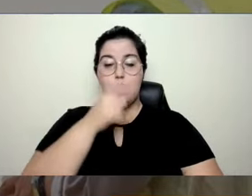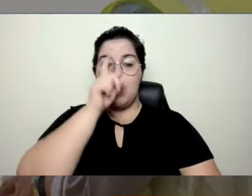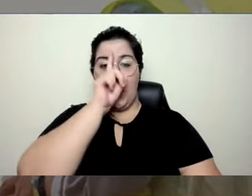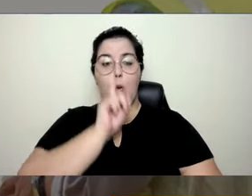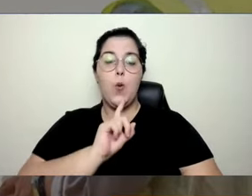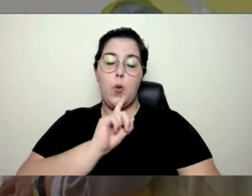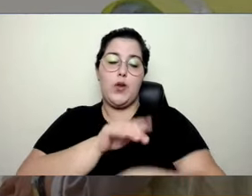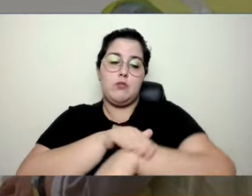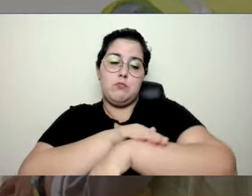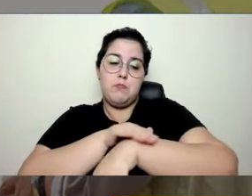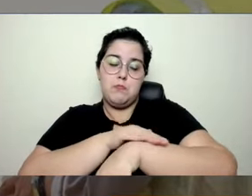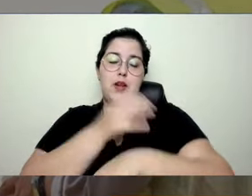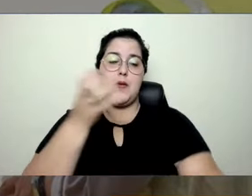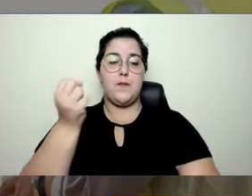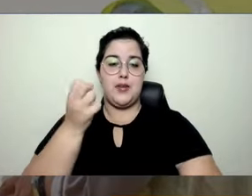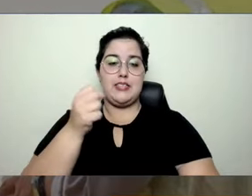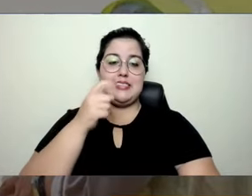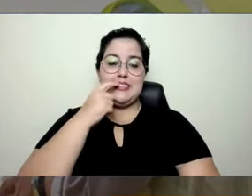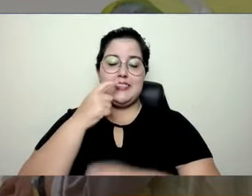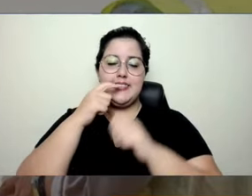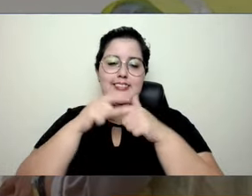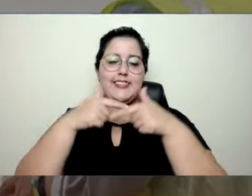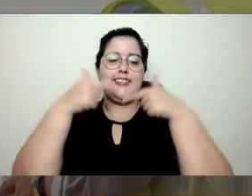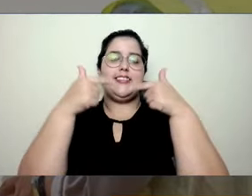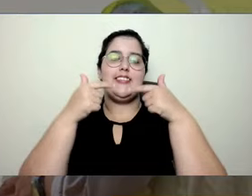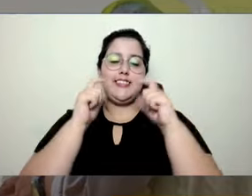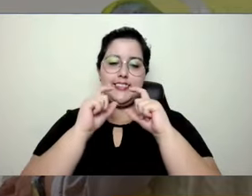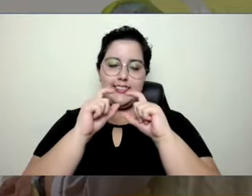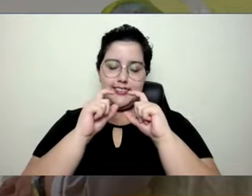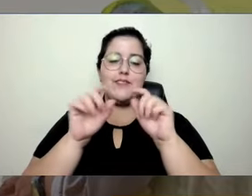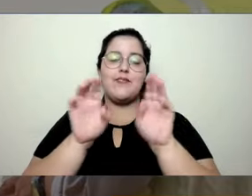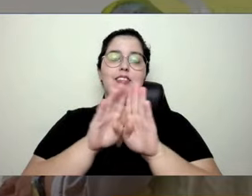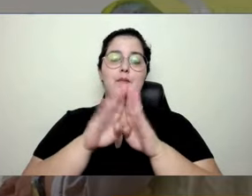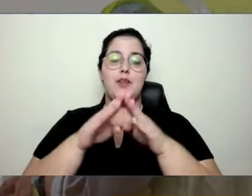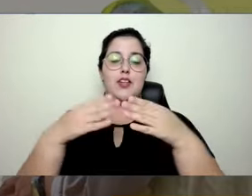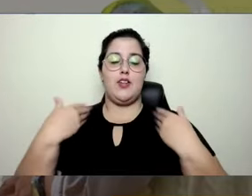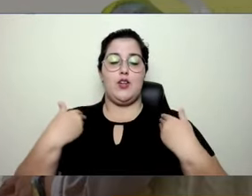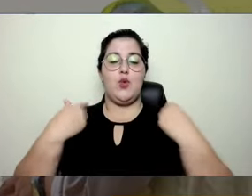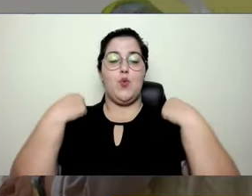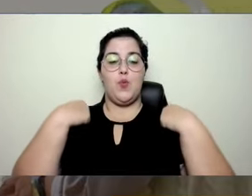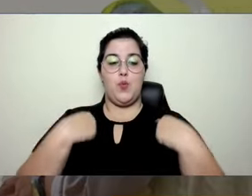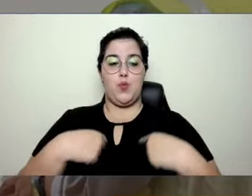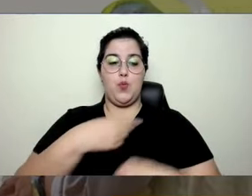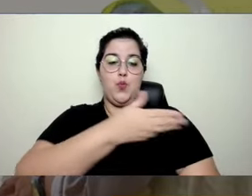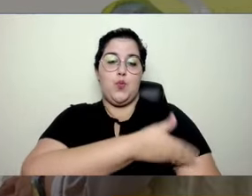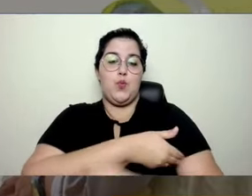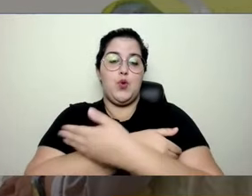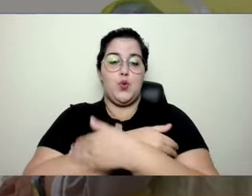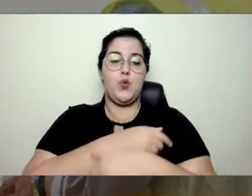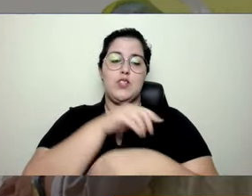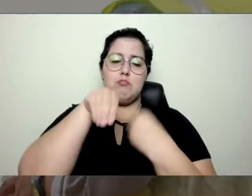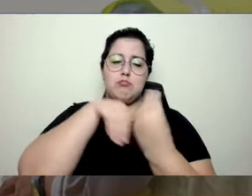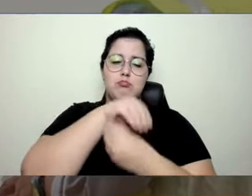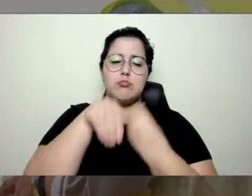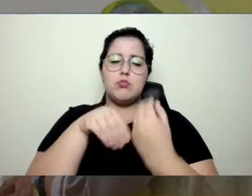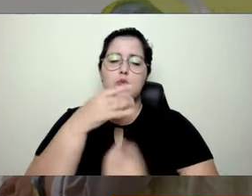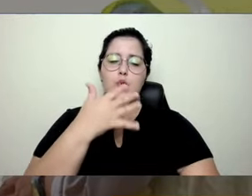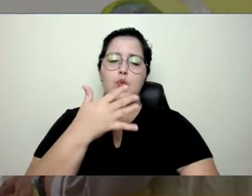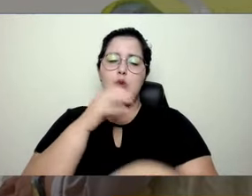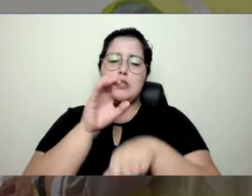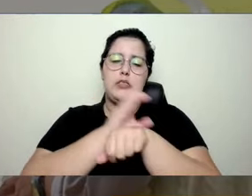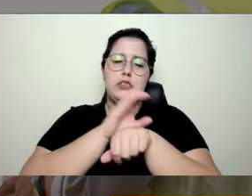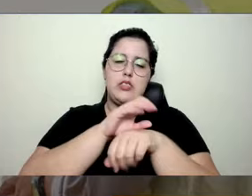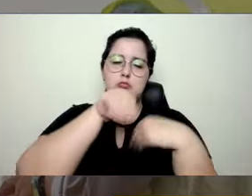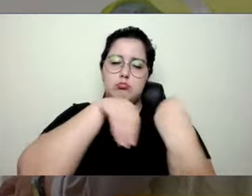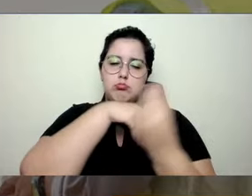branca, tenho dentes enormes e estou utilizando uma blusa de tons acinzentados de estampada.